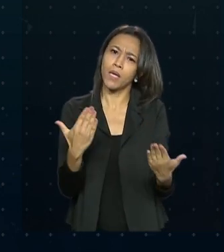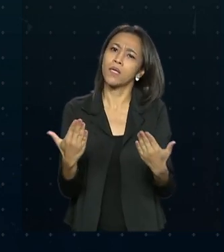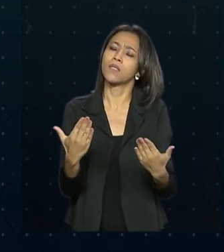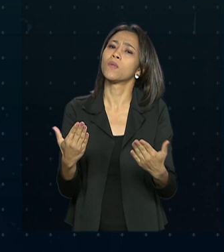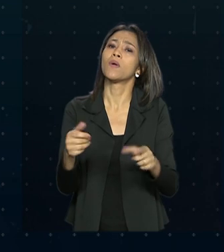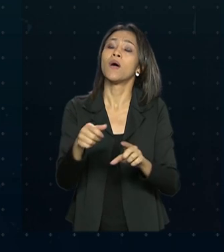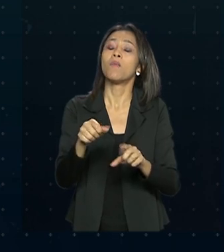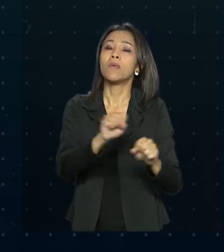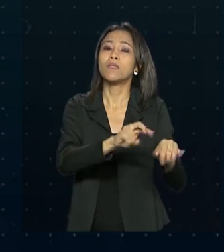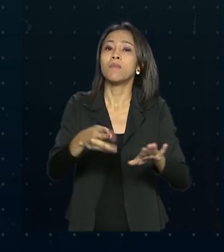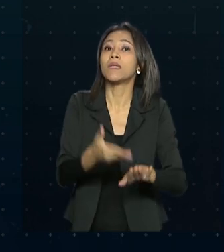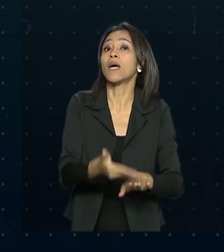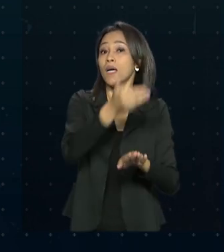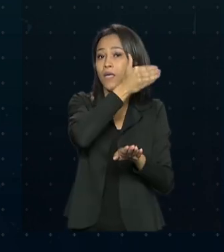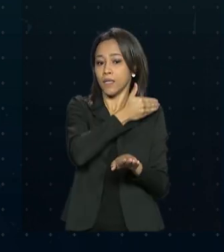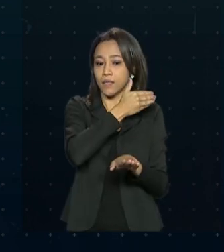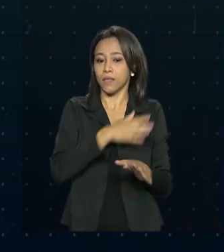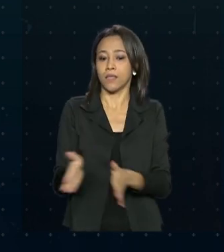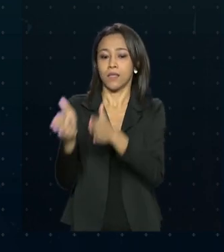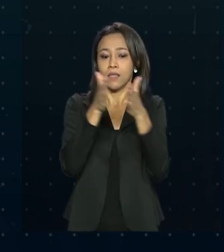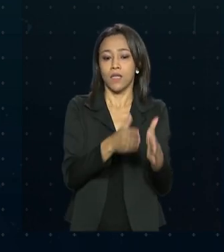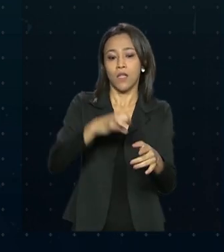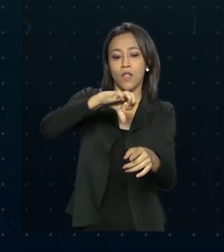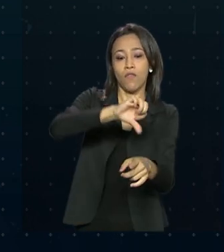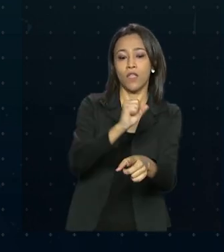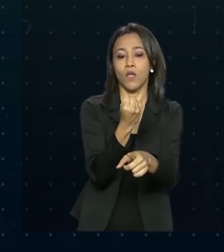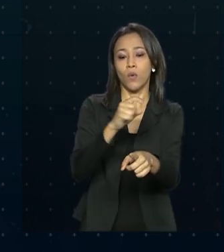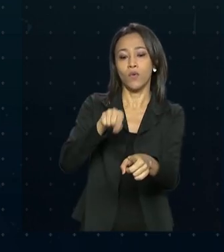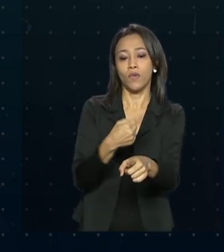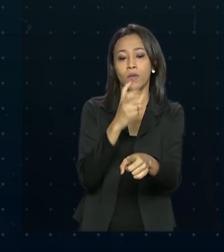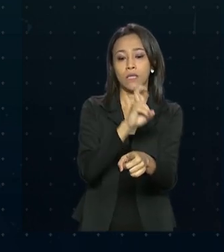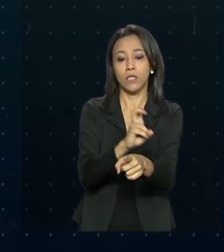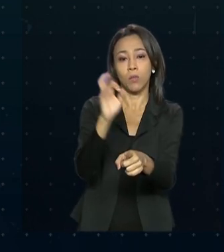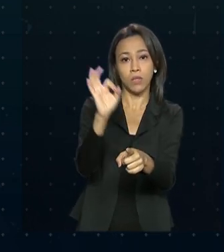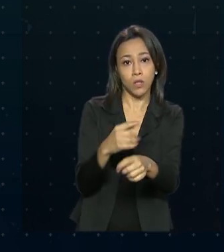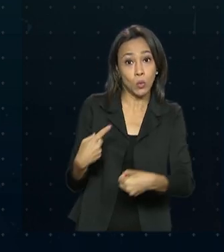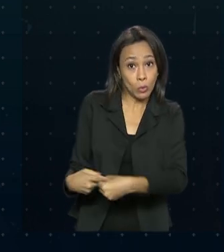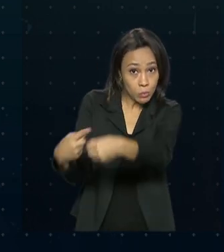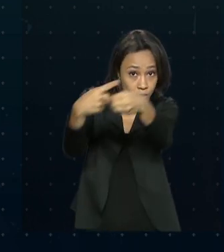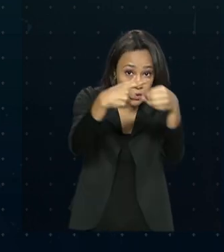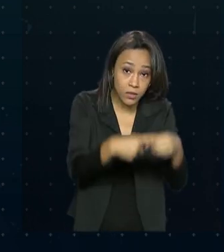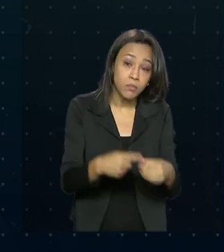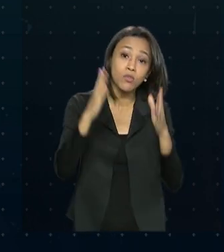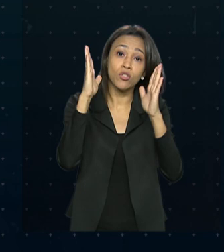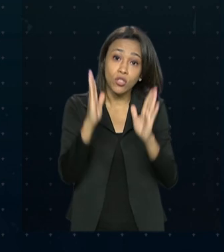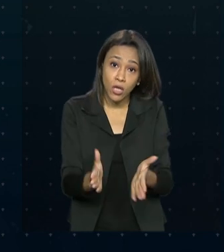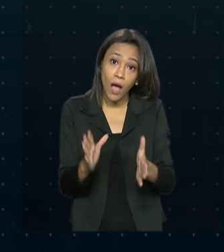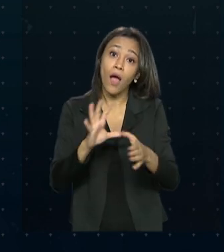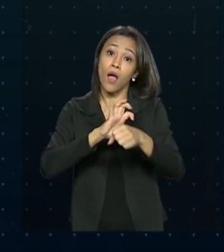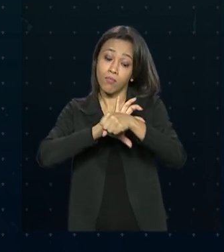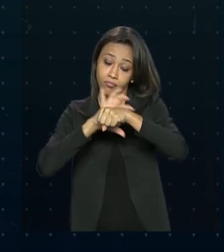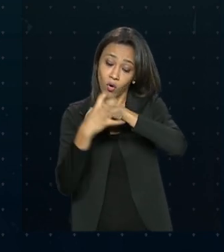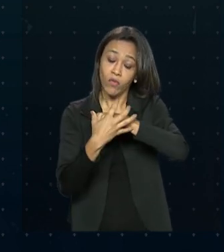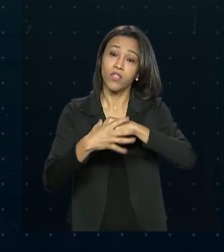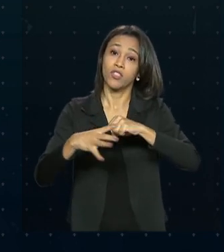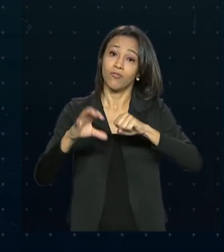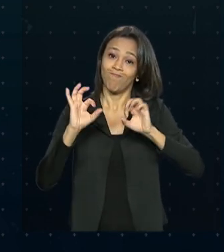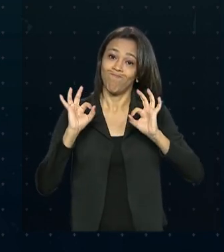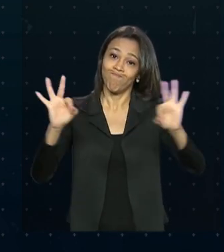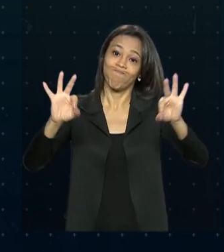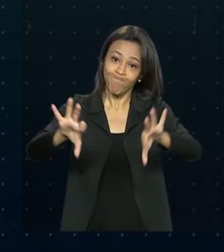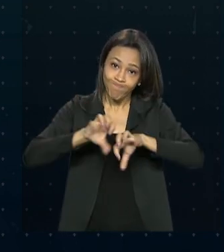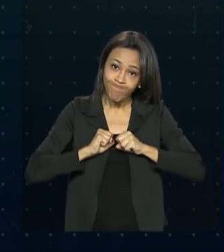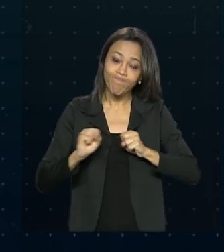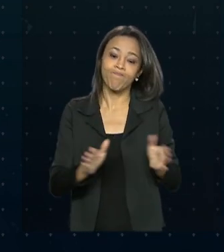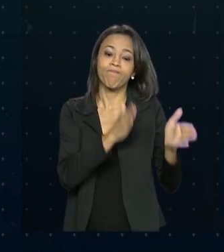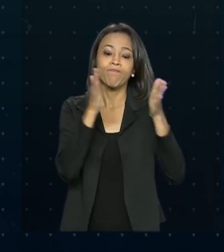anterior. 98,5% dos municípios já registraram casos de Covid-19 no país e houve